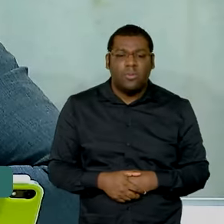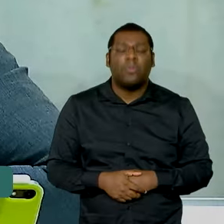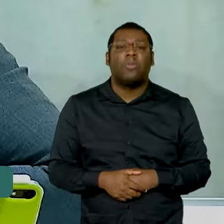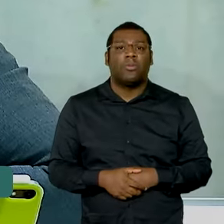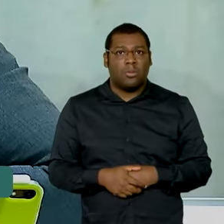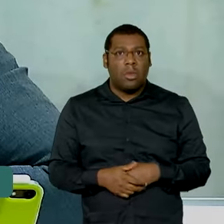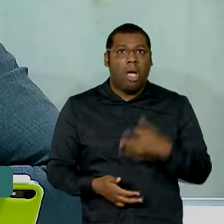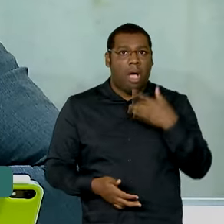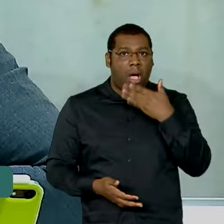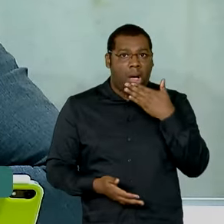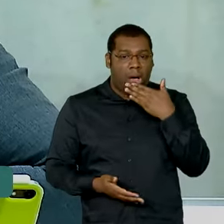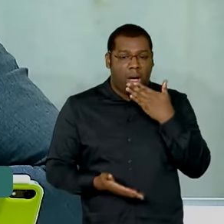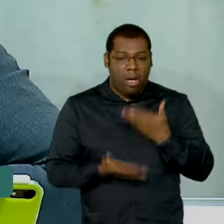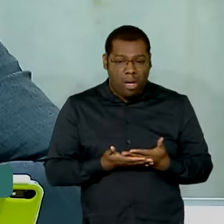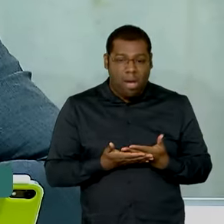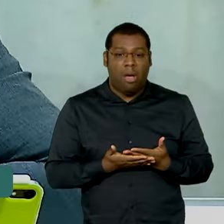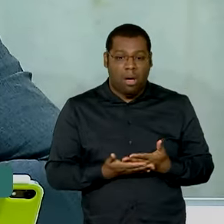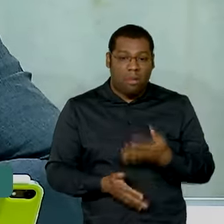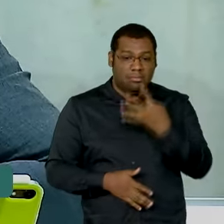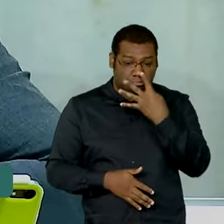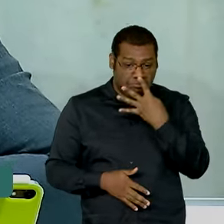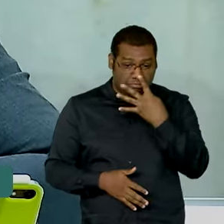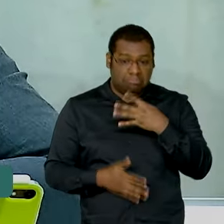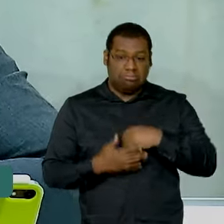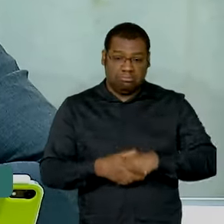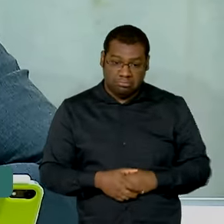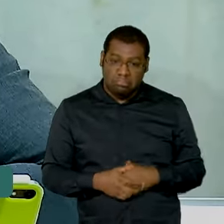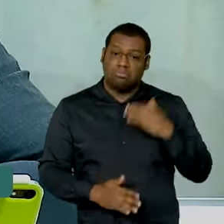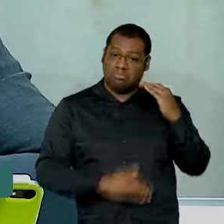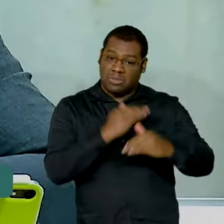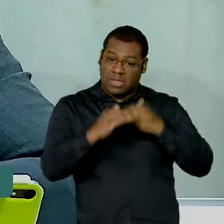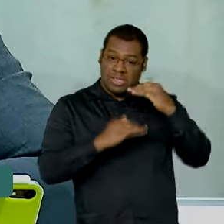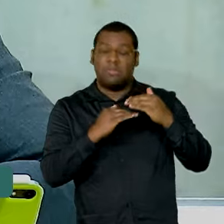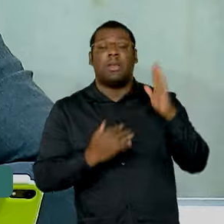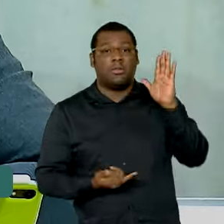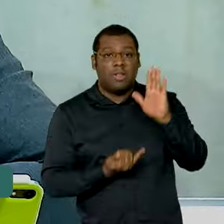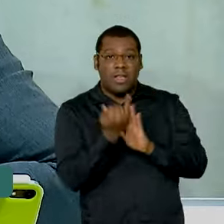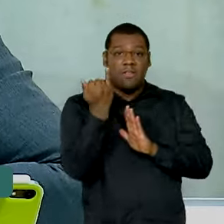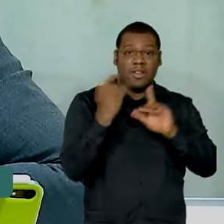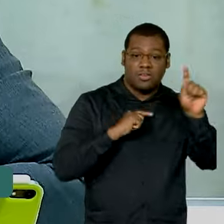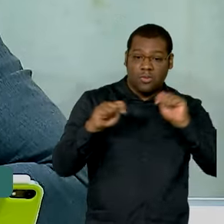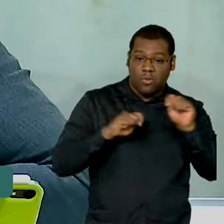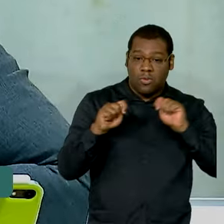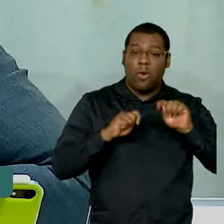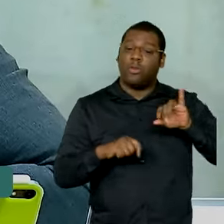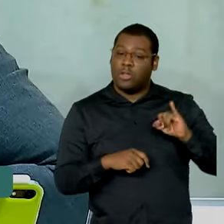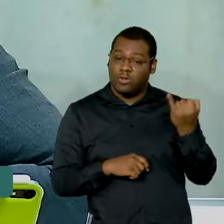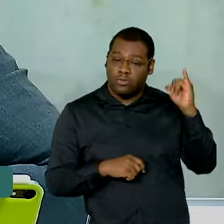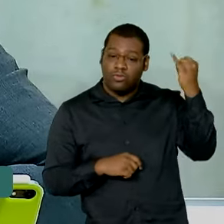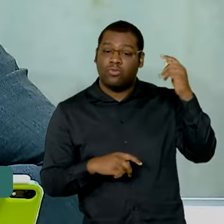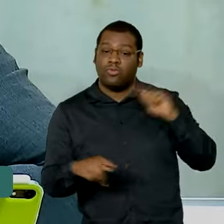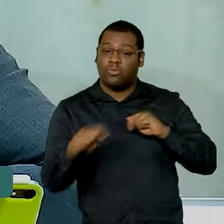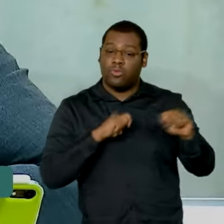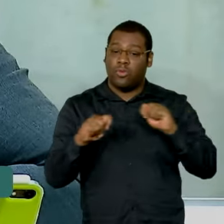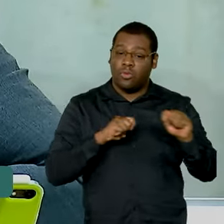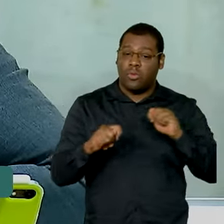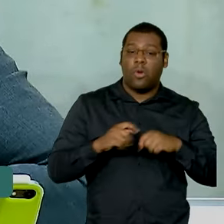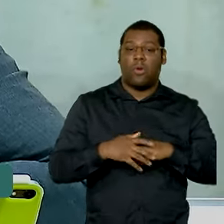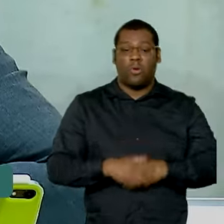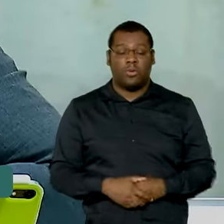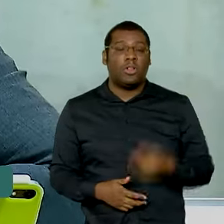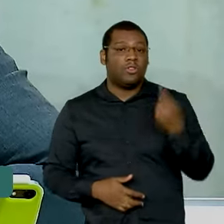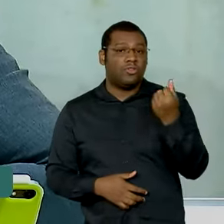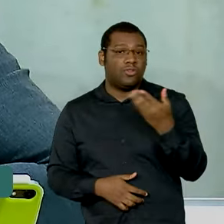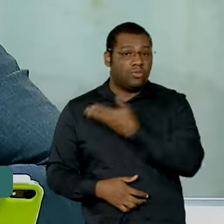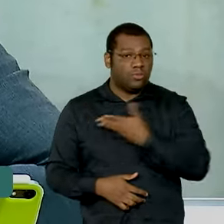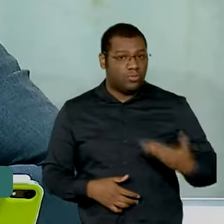surpreenderam positivamente em vários aspectos, crescimento, inflação, juros, o próprio desempenho das contas públicas.